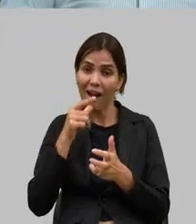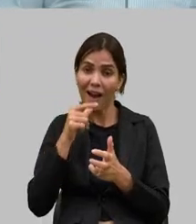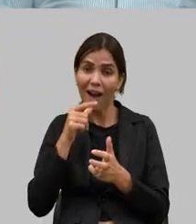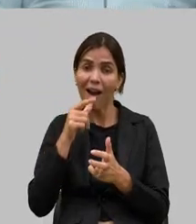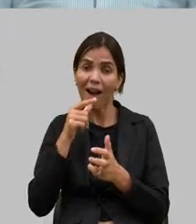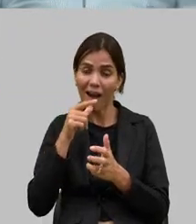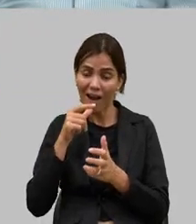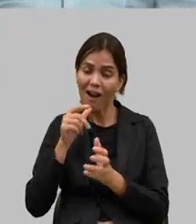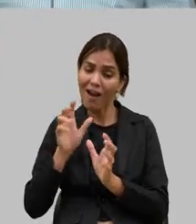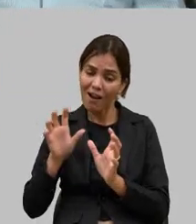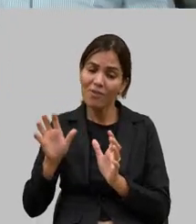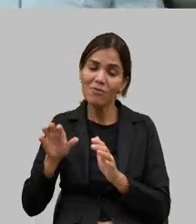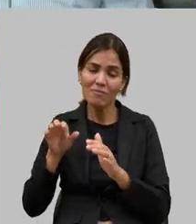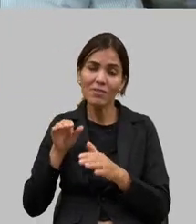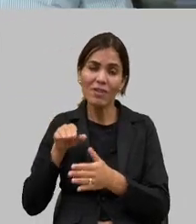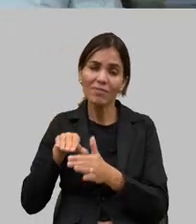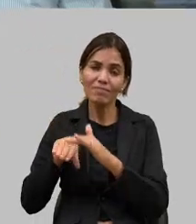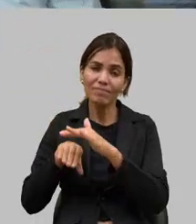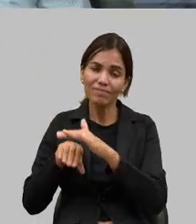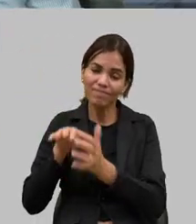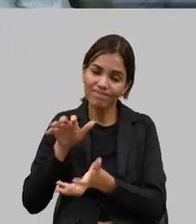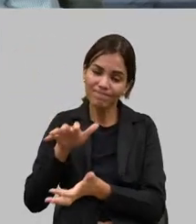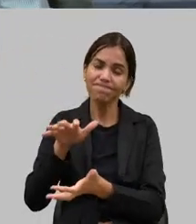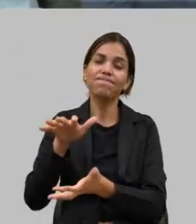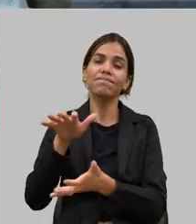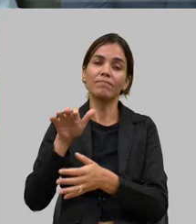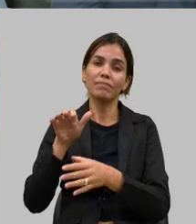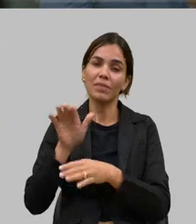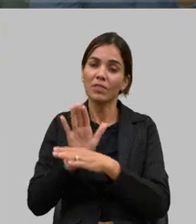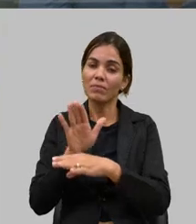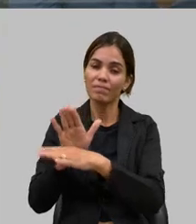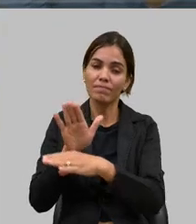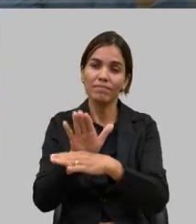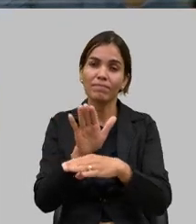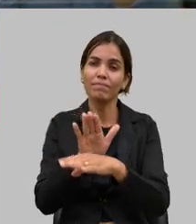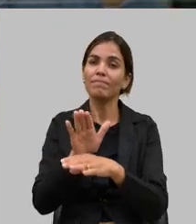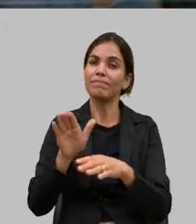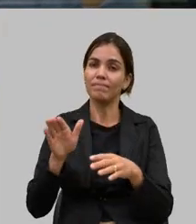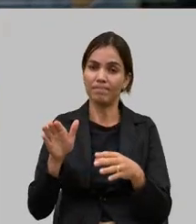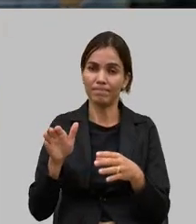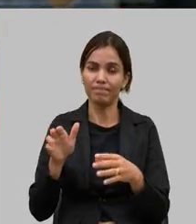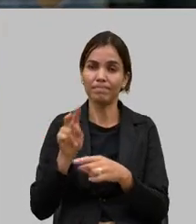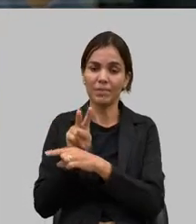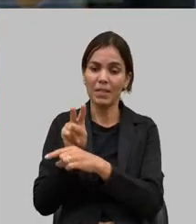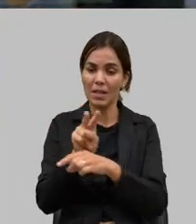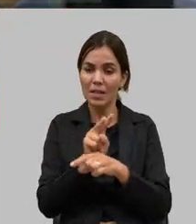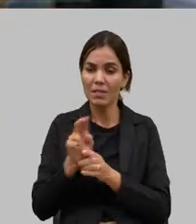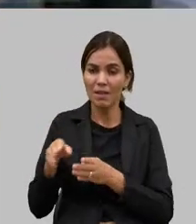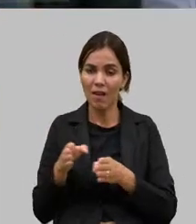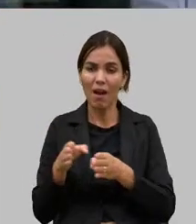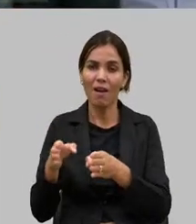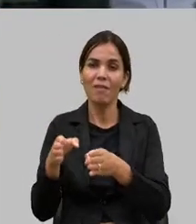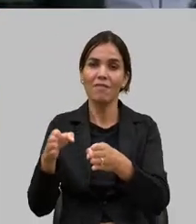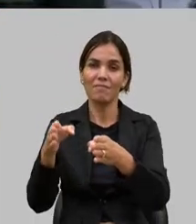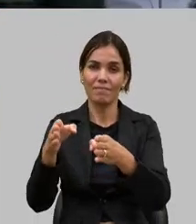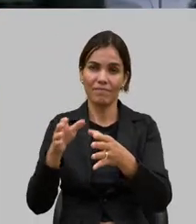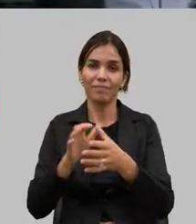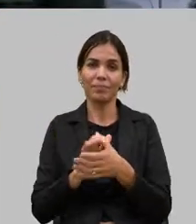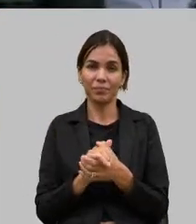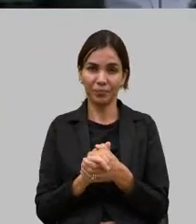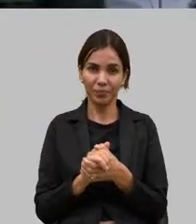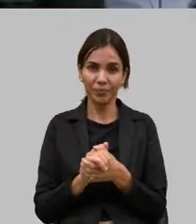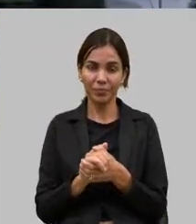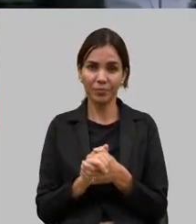de irrigar para termos condição de perenizar os rios e outras ações que nós temos feito aqui deputado Raul Belen tem sido um grande parceiro nesse quesito